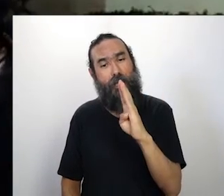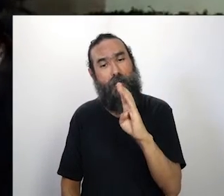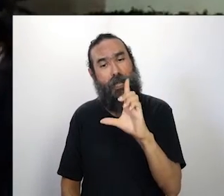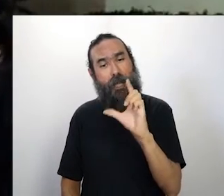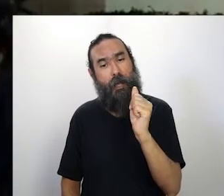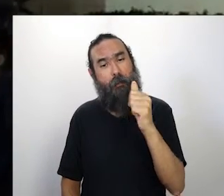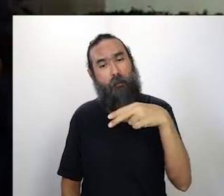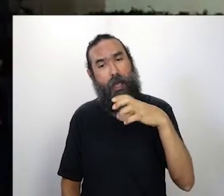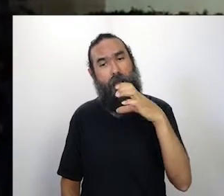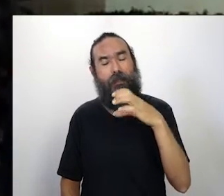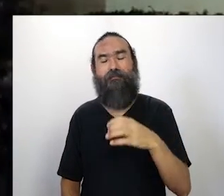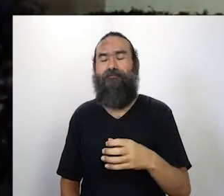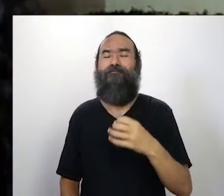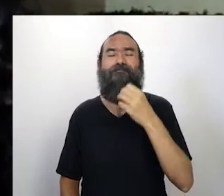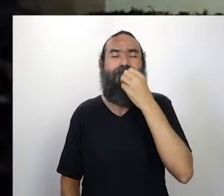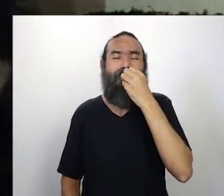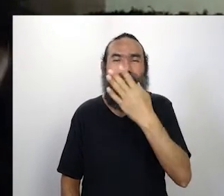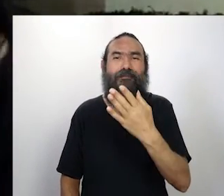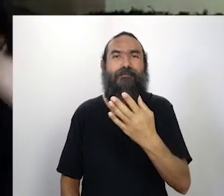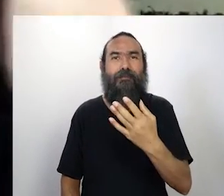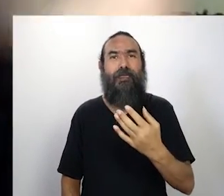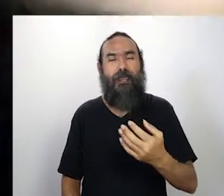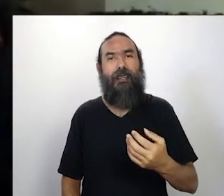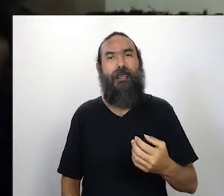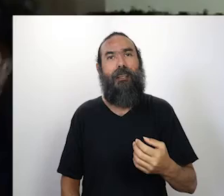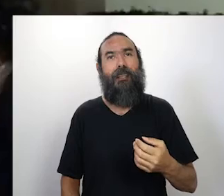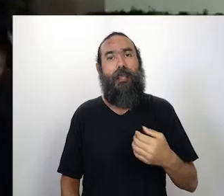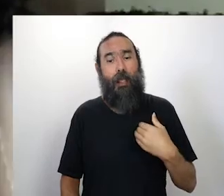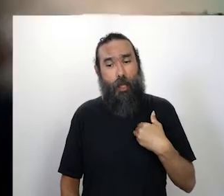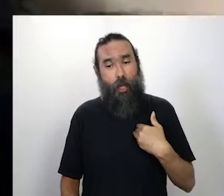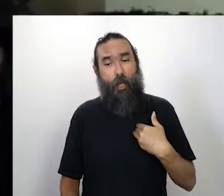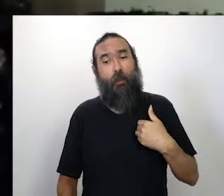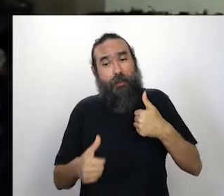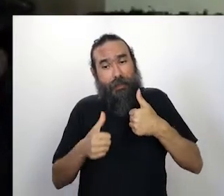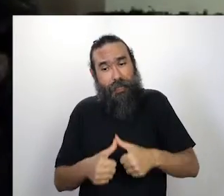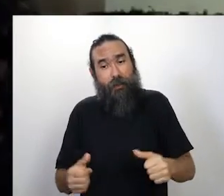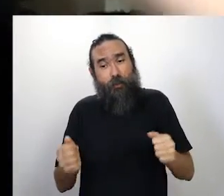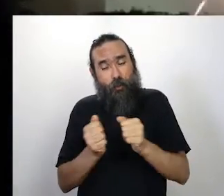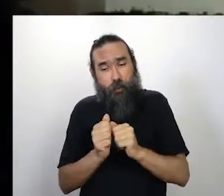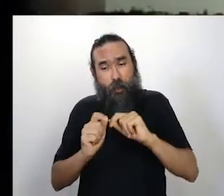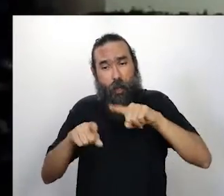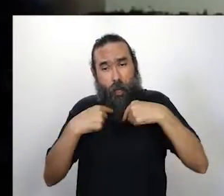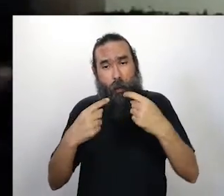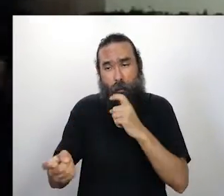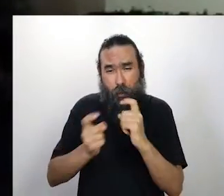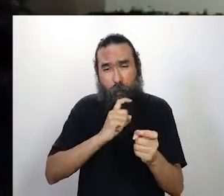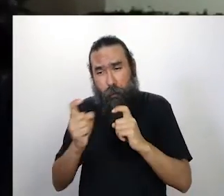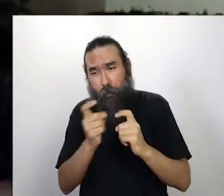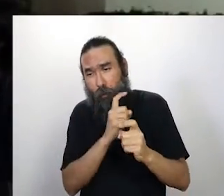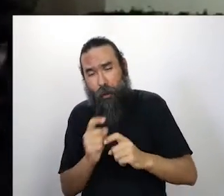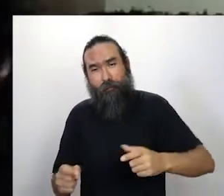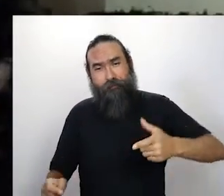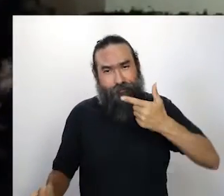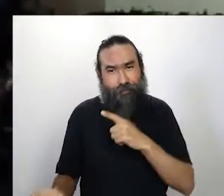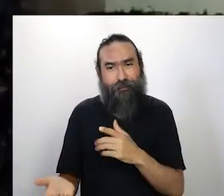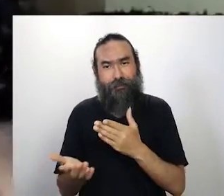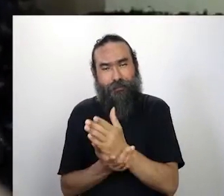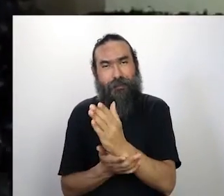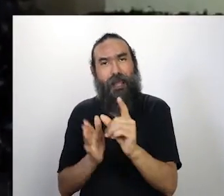bonito também poder participar, contribuir, participar das reuniões e pensar junto coletivamente numa movimentação